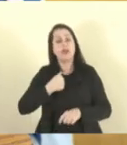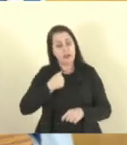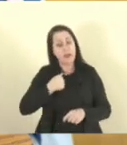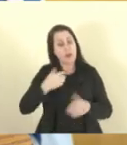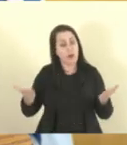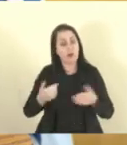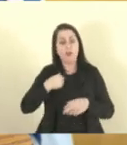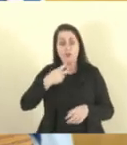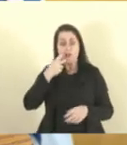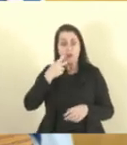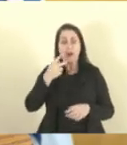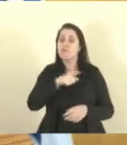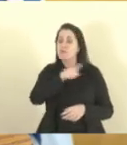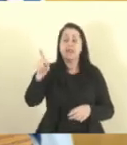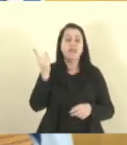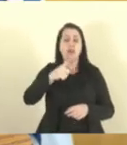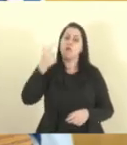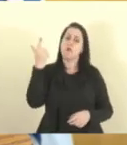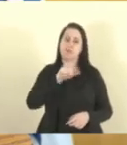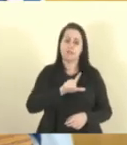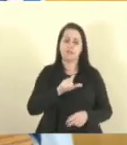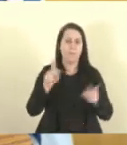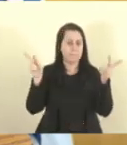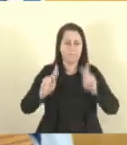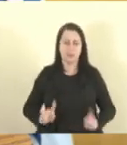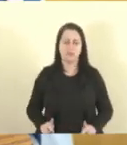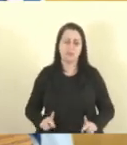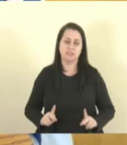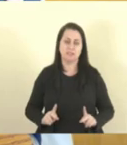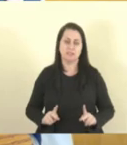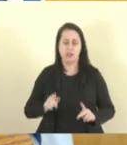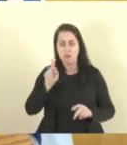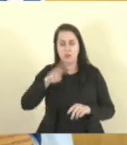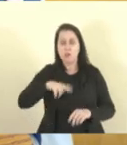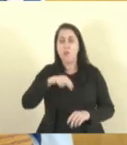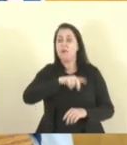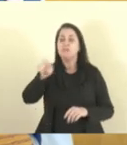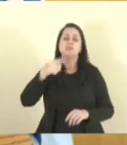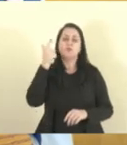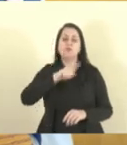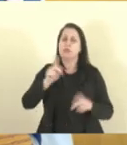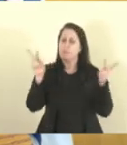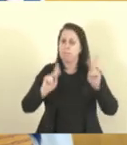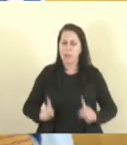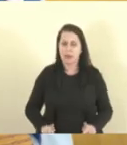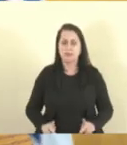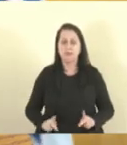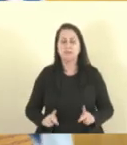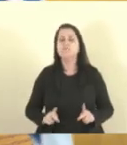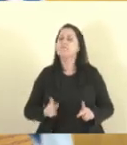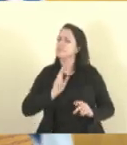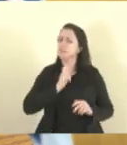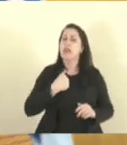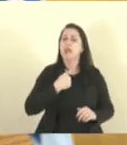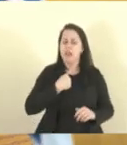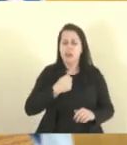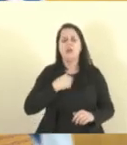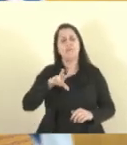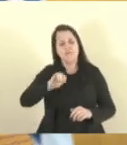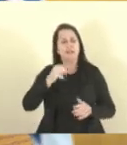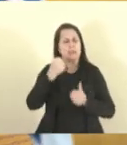não conseguirão fazer isso em paz não conseguirão fazer isso sem obstáculo sem parlamentar